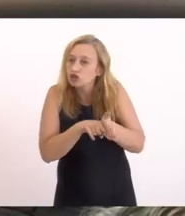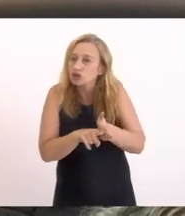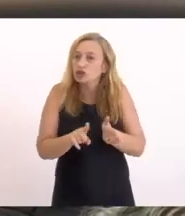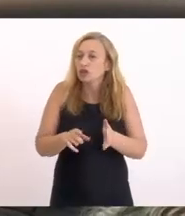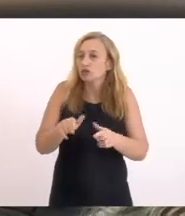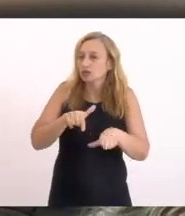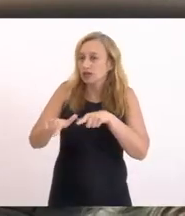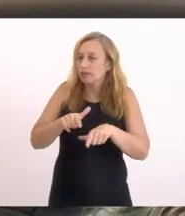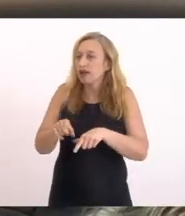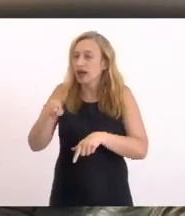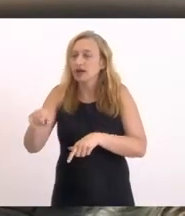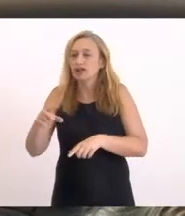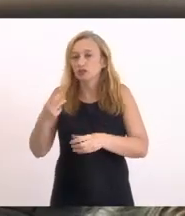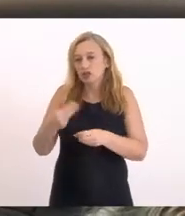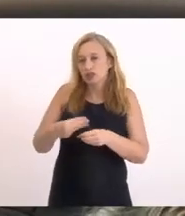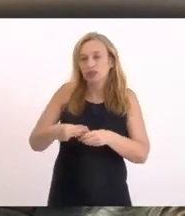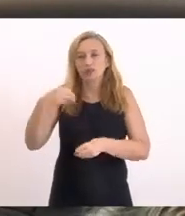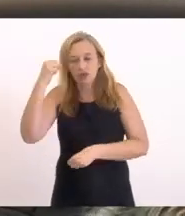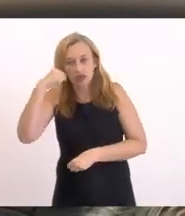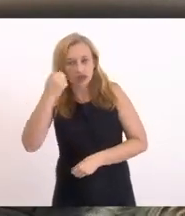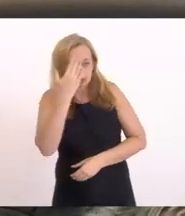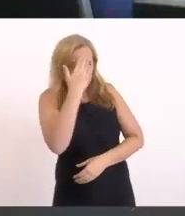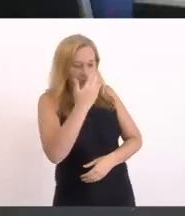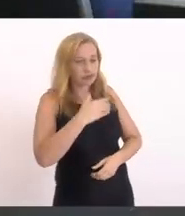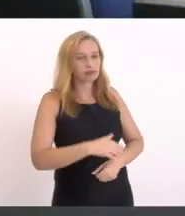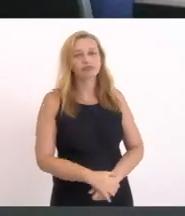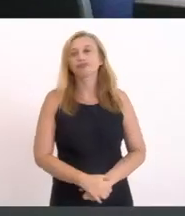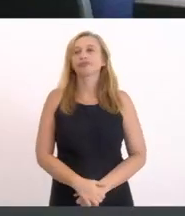demandas Lá no município De Sacorema Tá bom? Obrigado